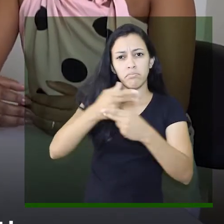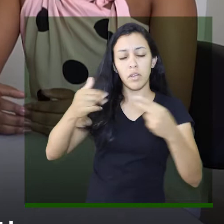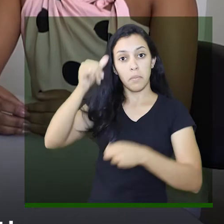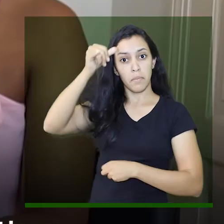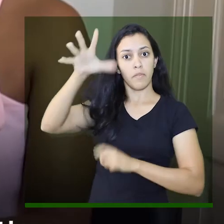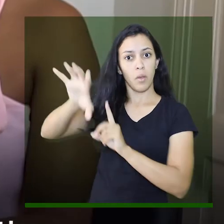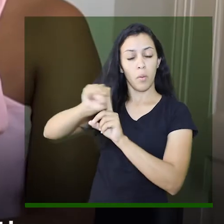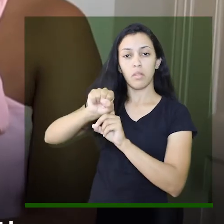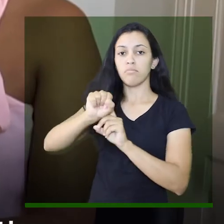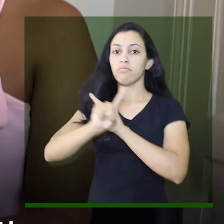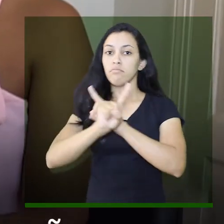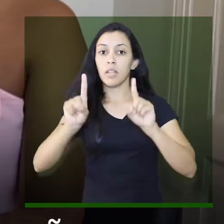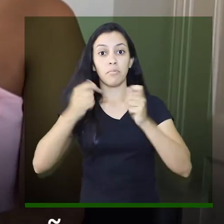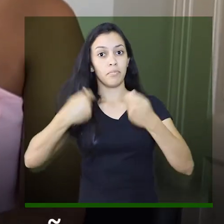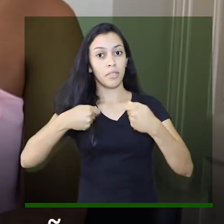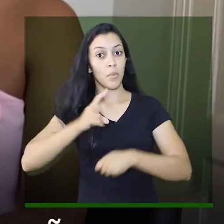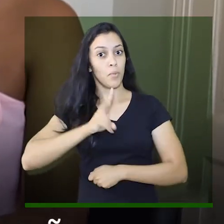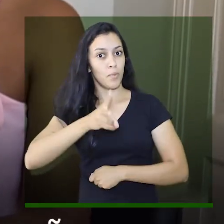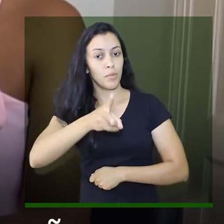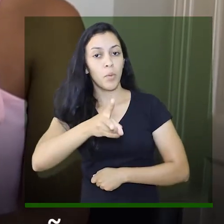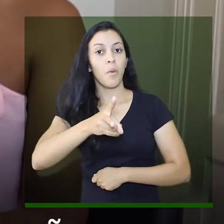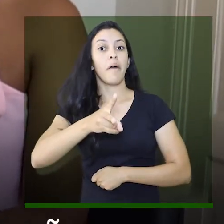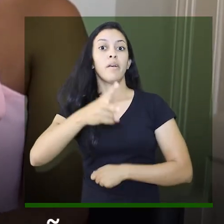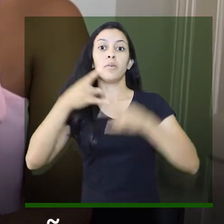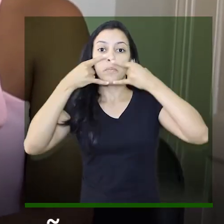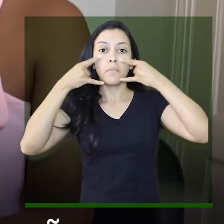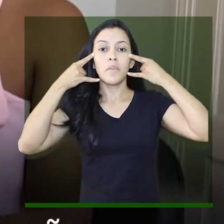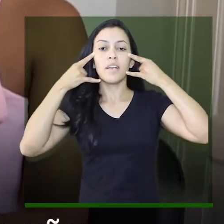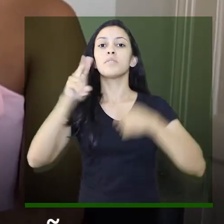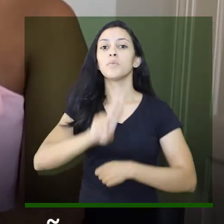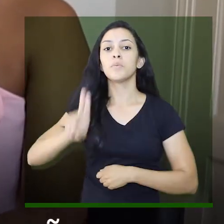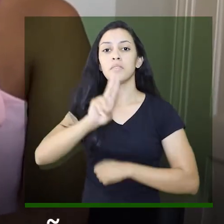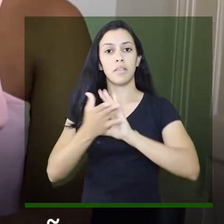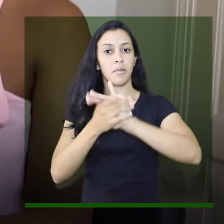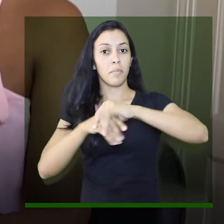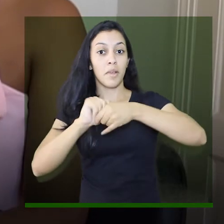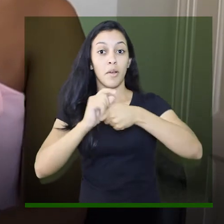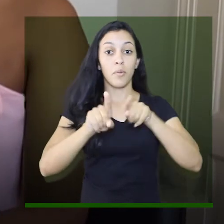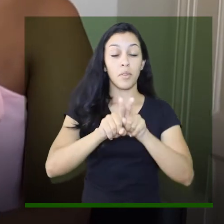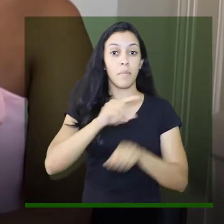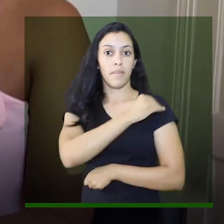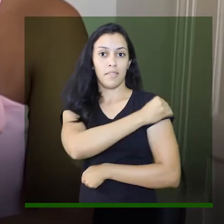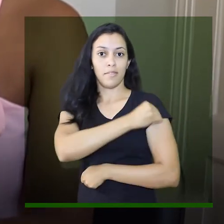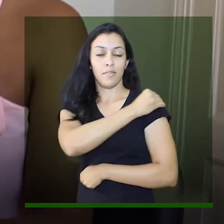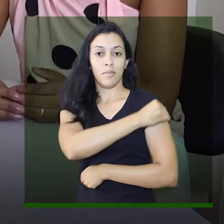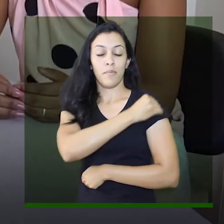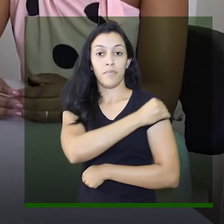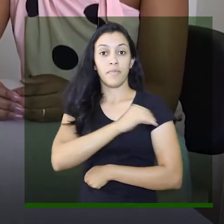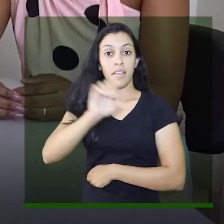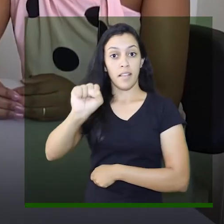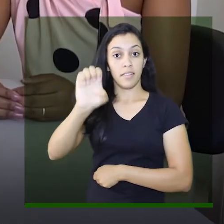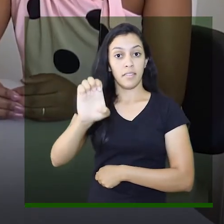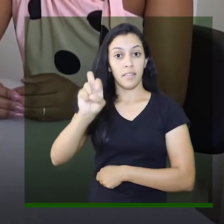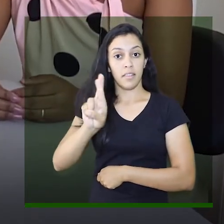frisa que precisa continuar todas as medidas de prevenção, uso das máscaras, lavagem das mãos, uso de álcool gel. As